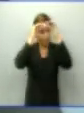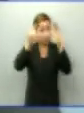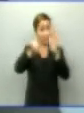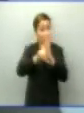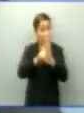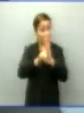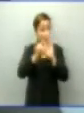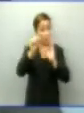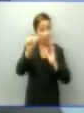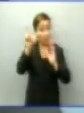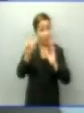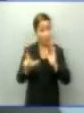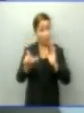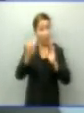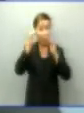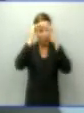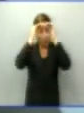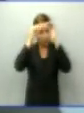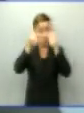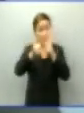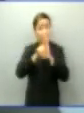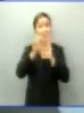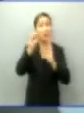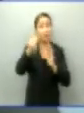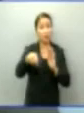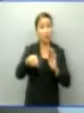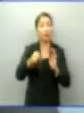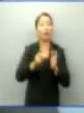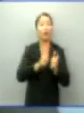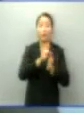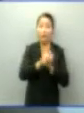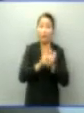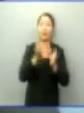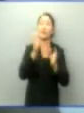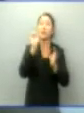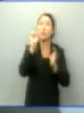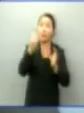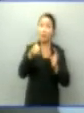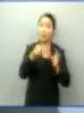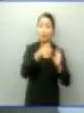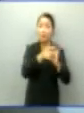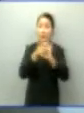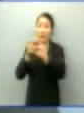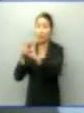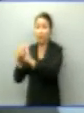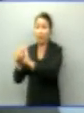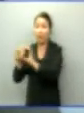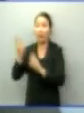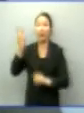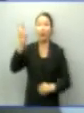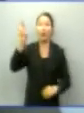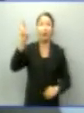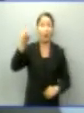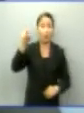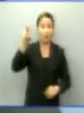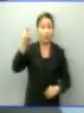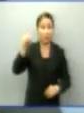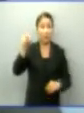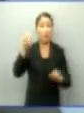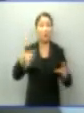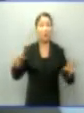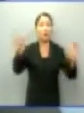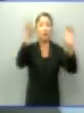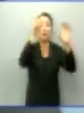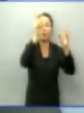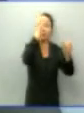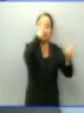obedece a lei está deste lado. Investiremos, sim, na ferrovia que chegará de Rondonópolis até Cuiabá e na FICO, Ferrovia de Integração do